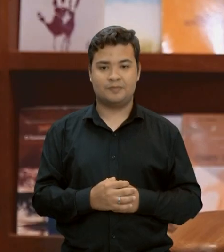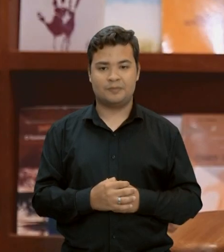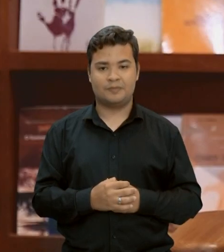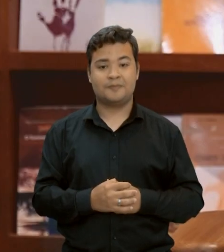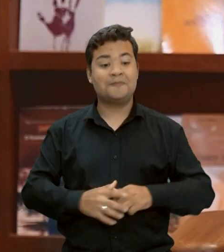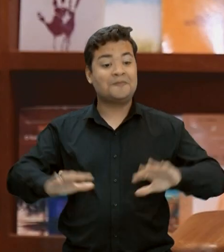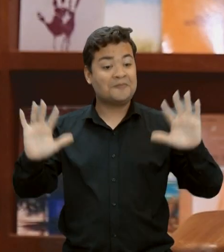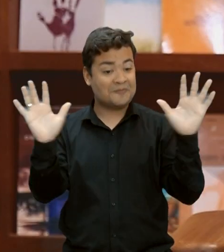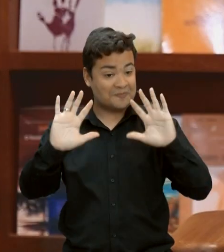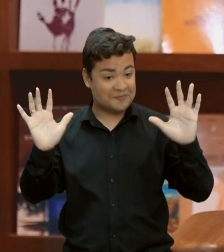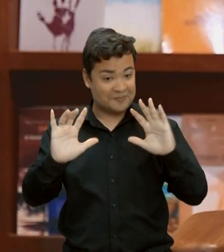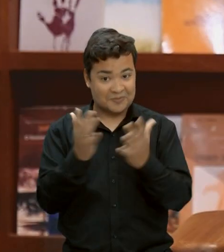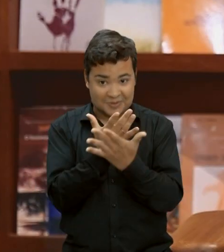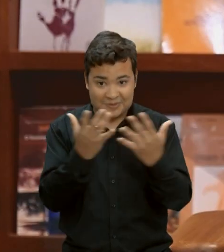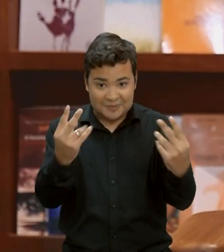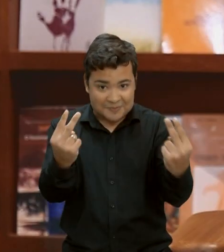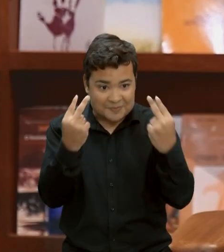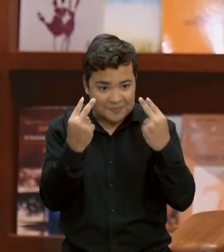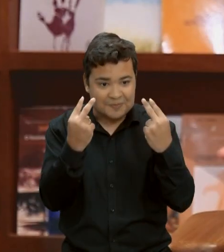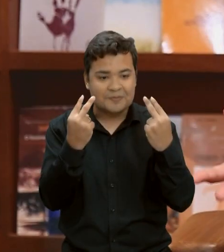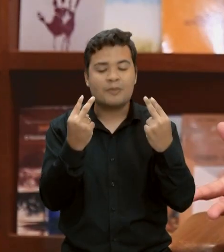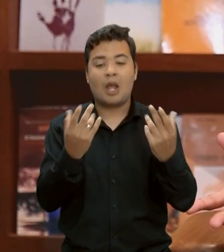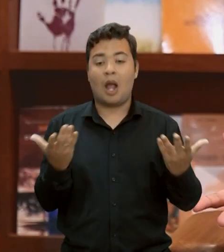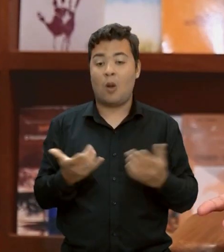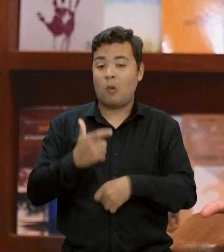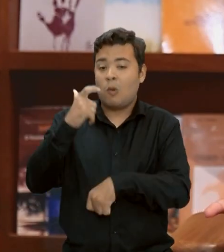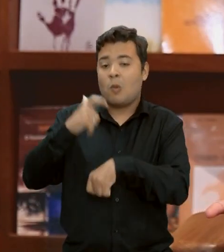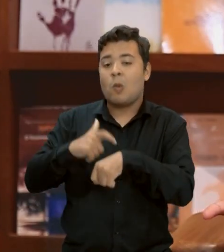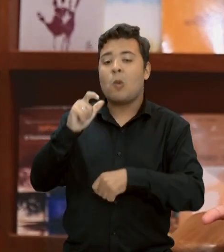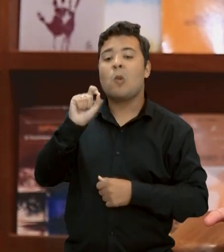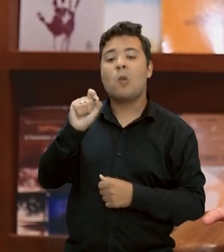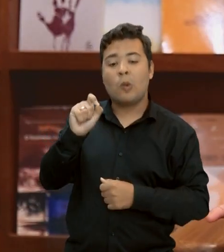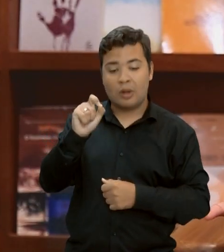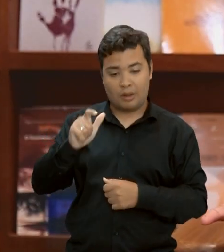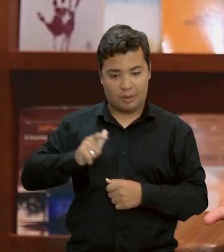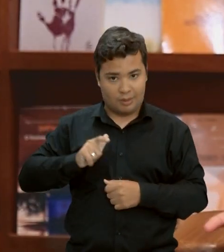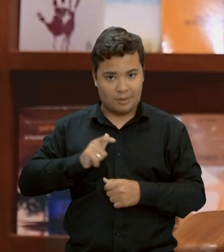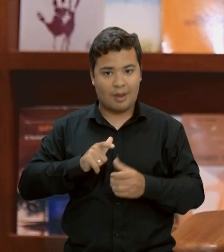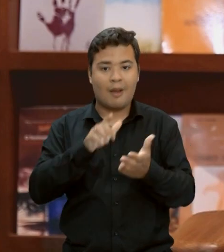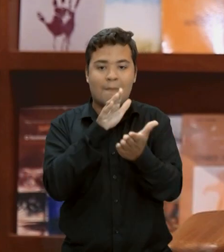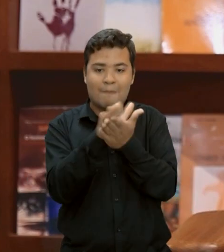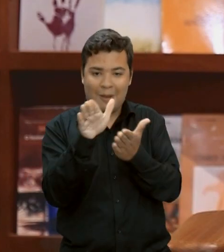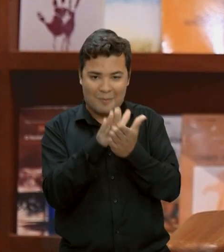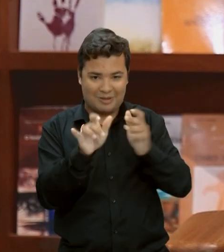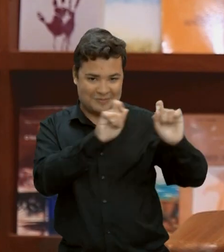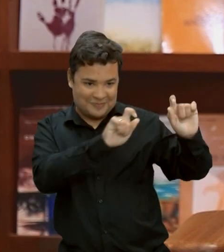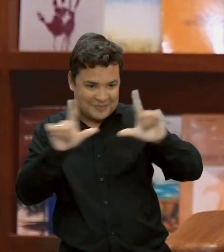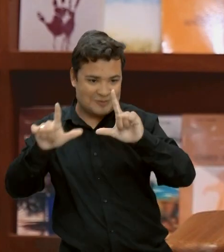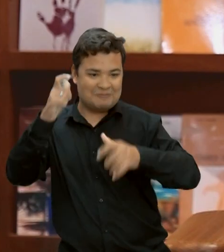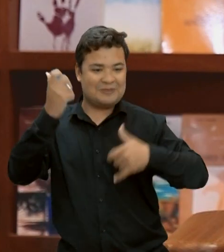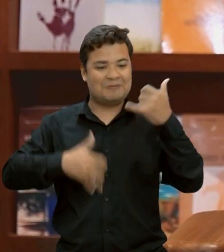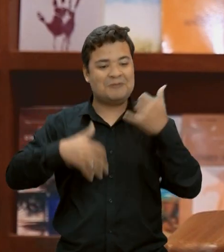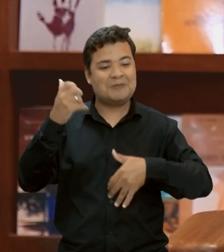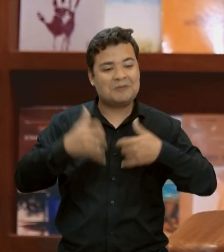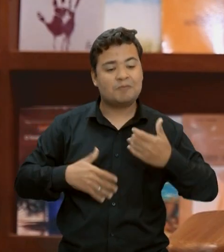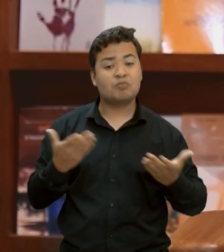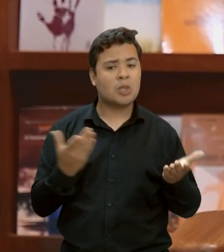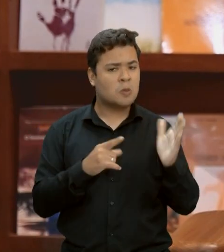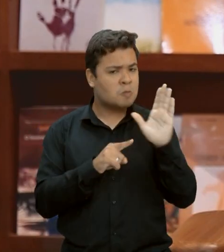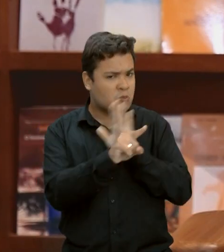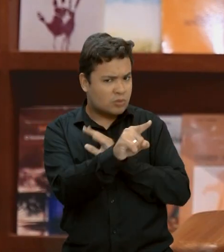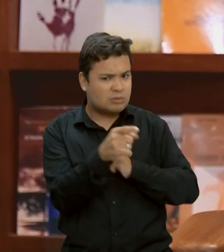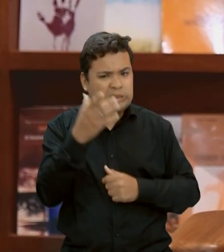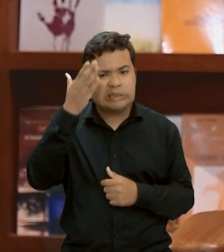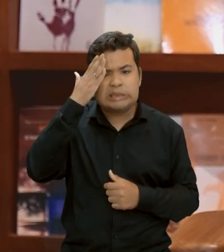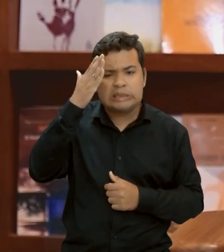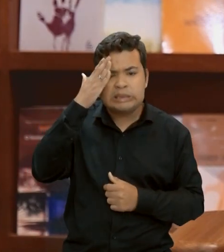Olá pra você que nos acompanha! Chegou a hora do nosso quadro Publicações e hoje eu quero te fazer uma pergunta. Você